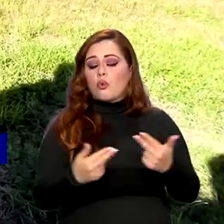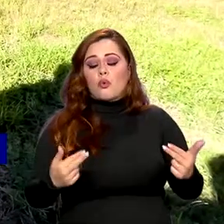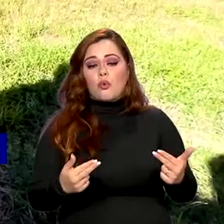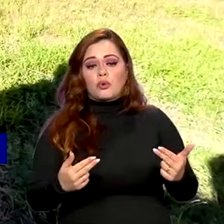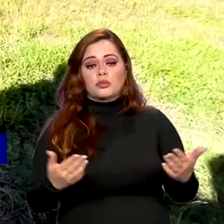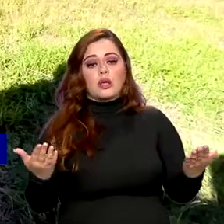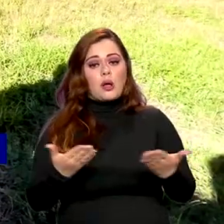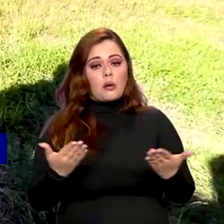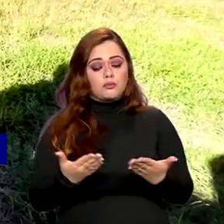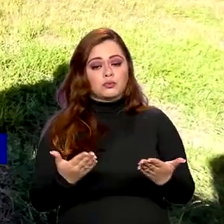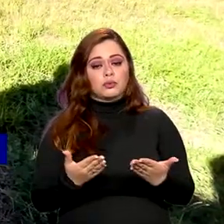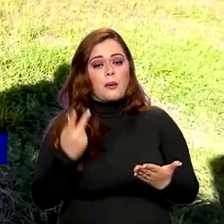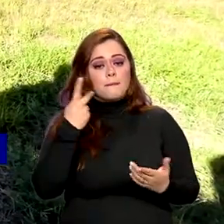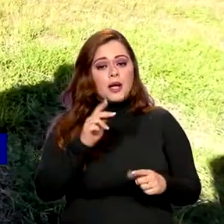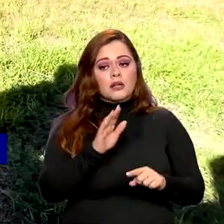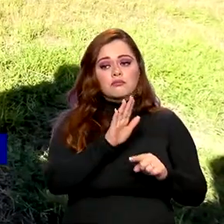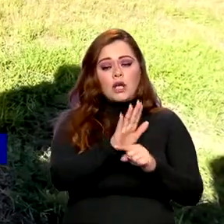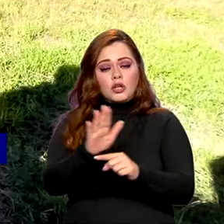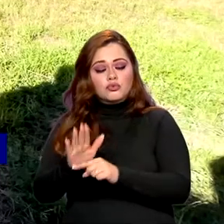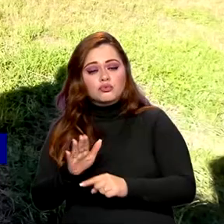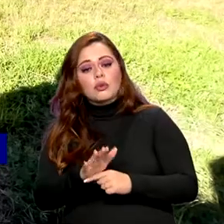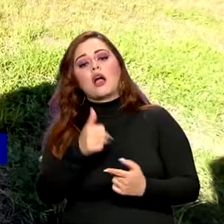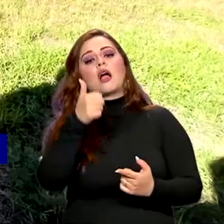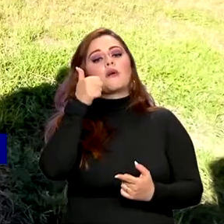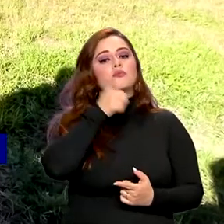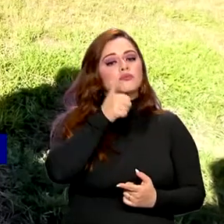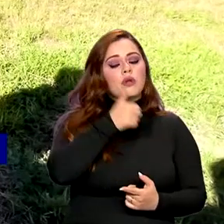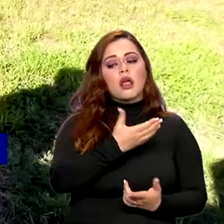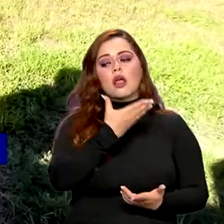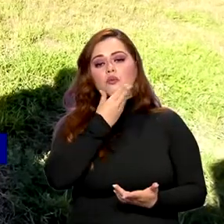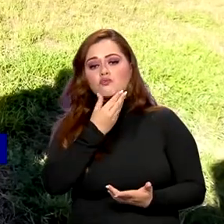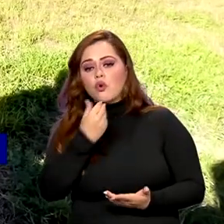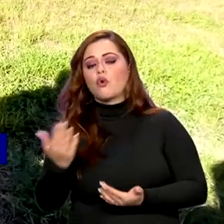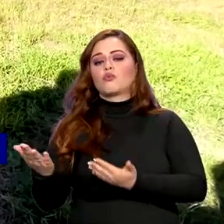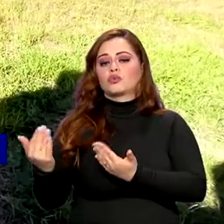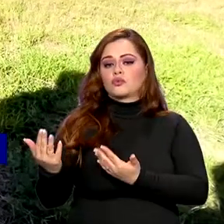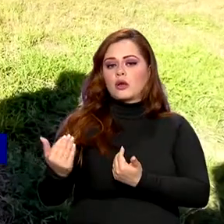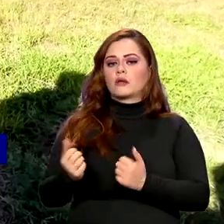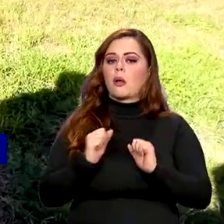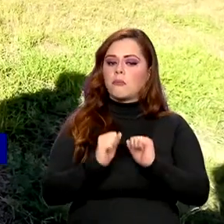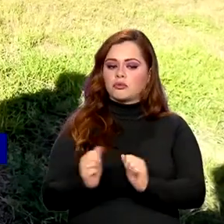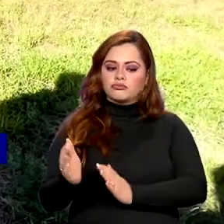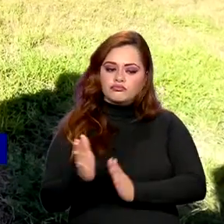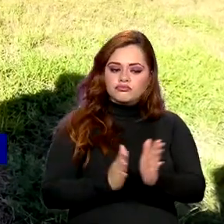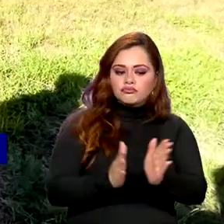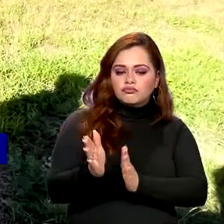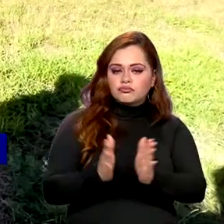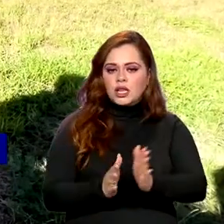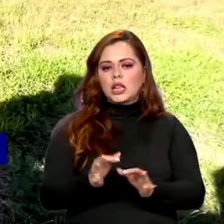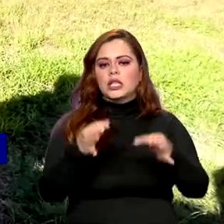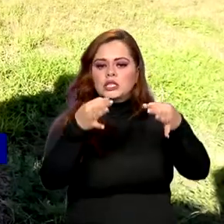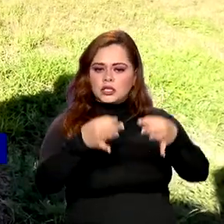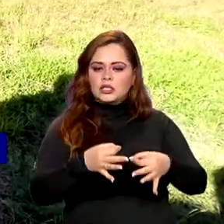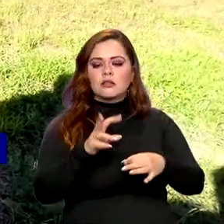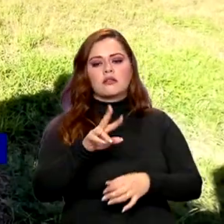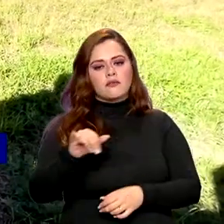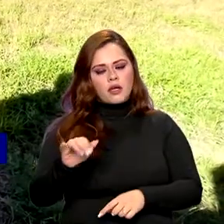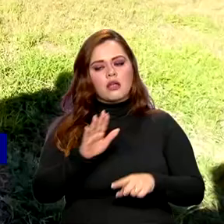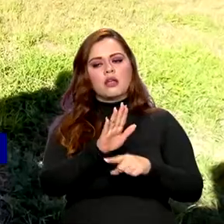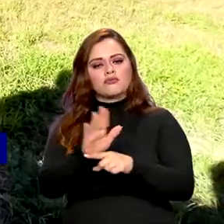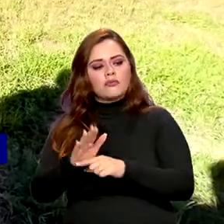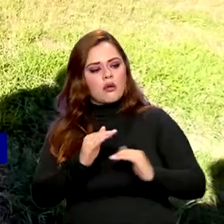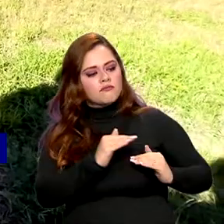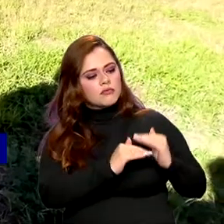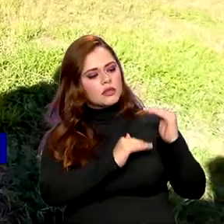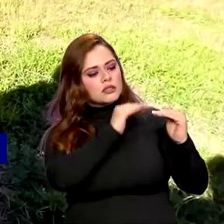permitir que o homem, que a mulher, que os jovens possam acessar, ela com certeza contribuirá para o